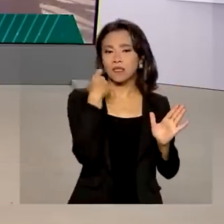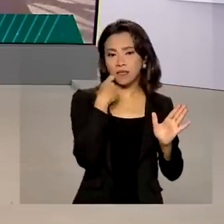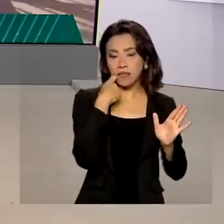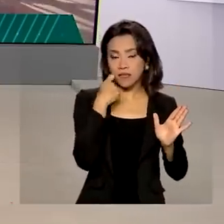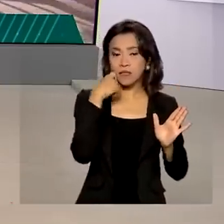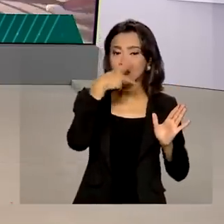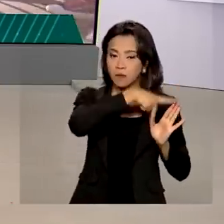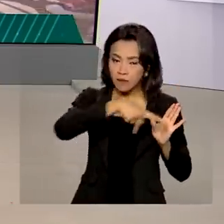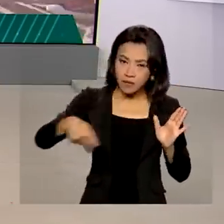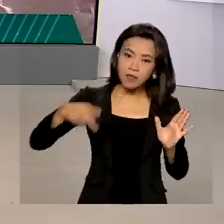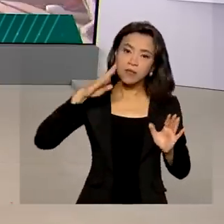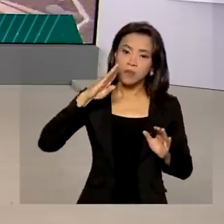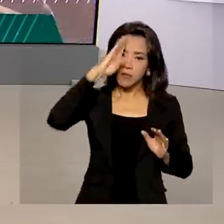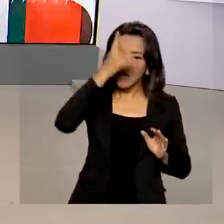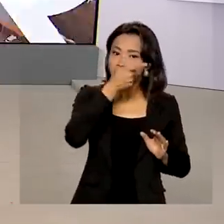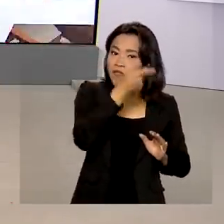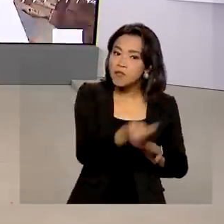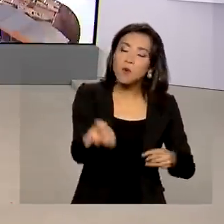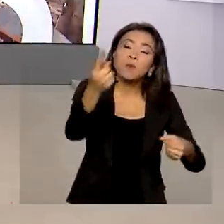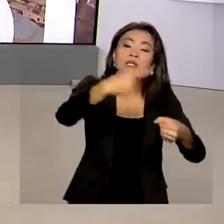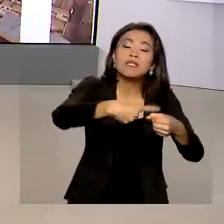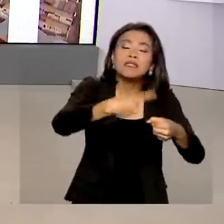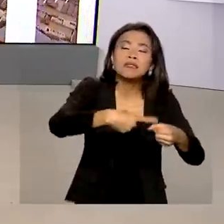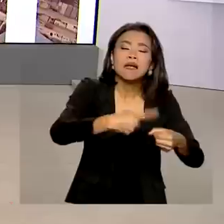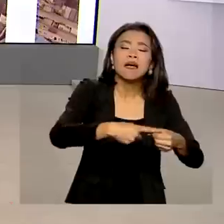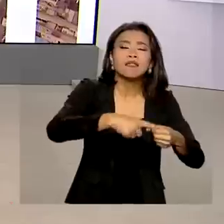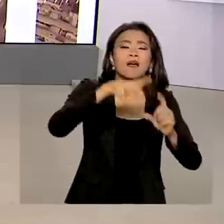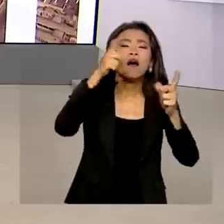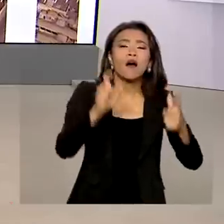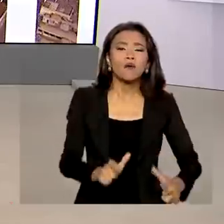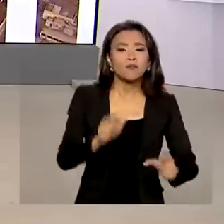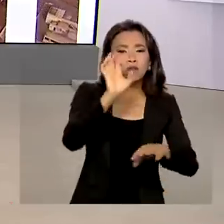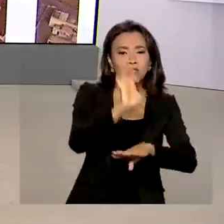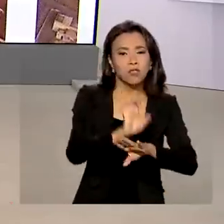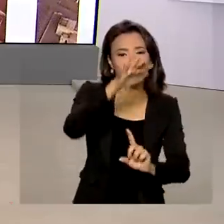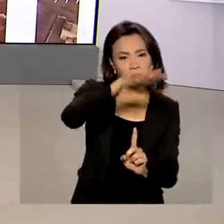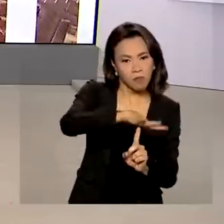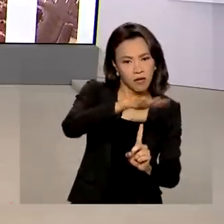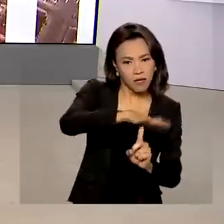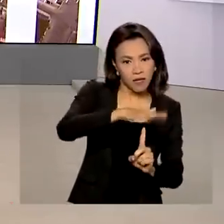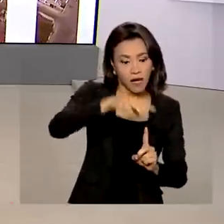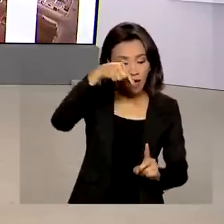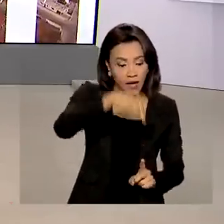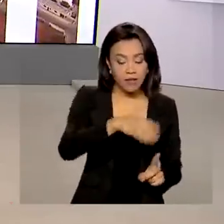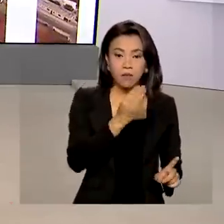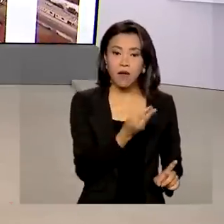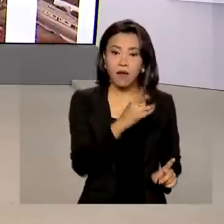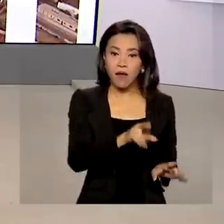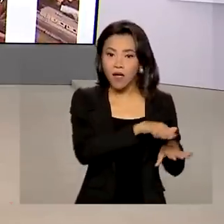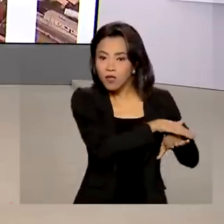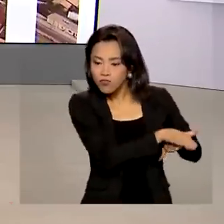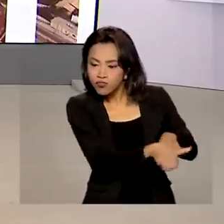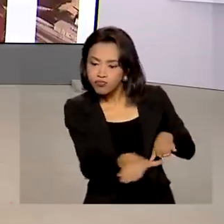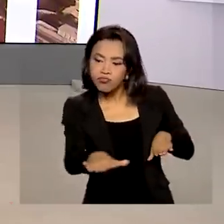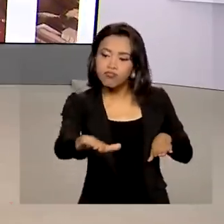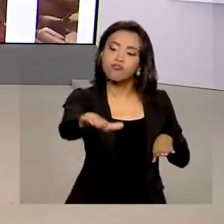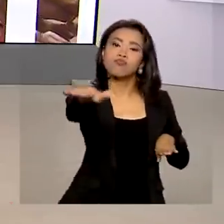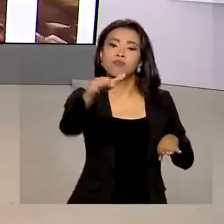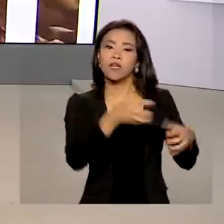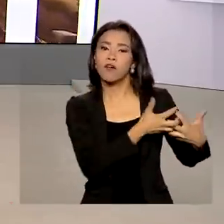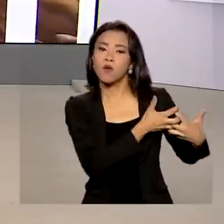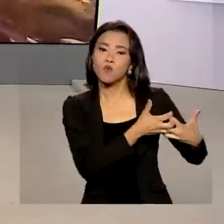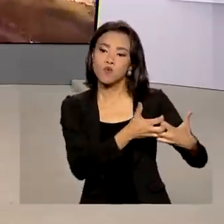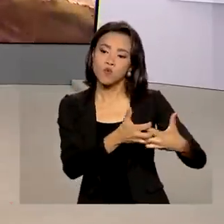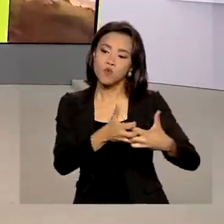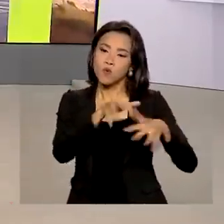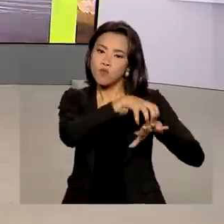Bolsonaro visitou a cidade de Humuarama, no Paraná. No município, a rodovia que vai facilitar o escoamento da produção agrícola da região